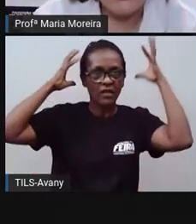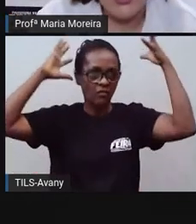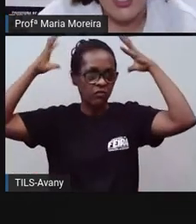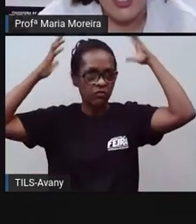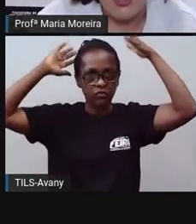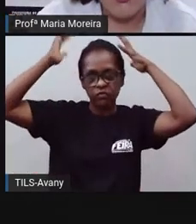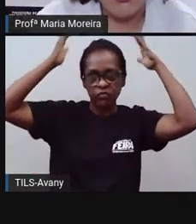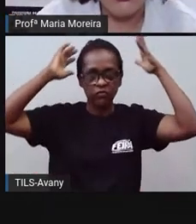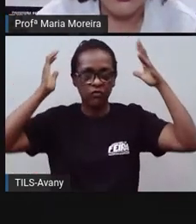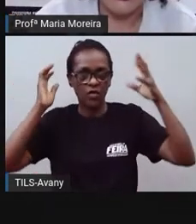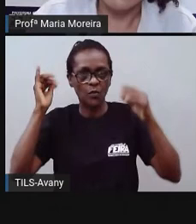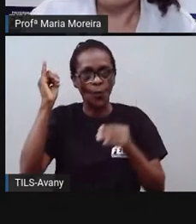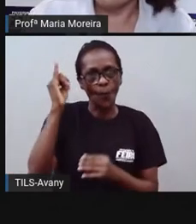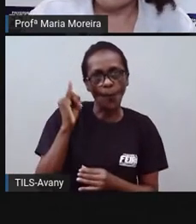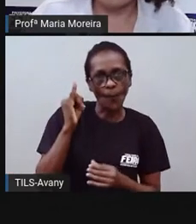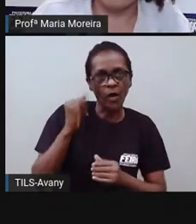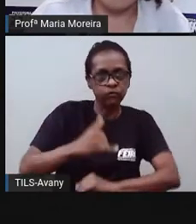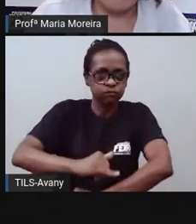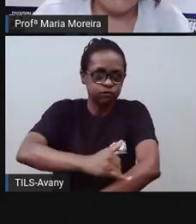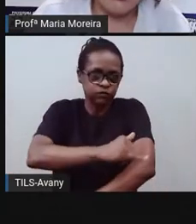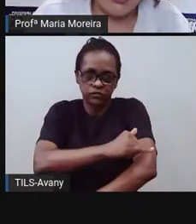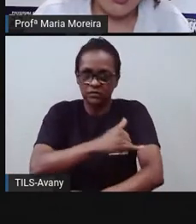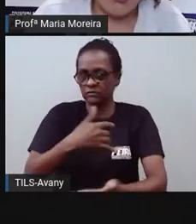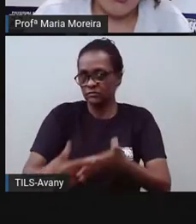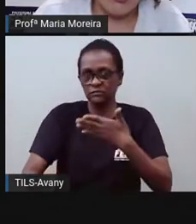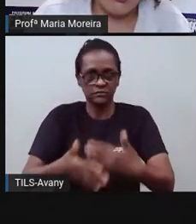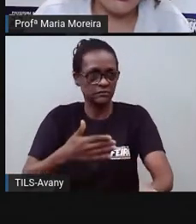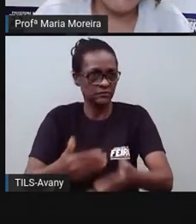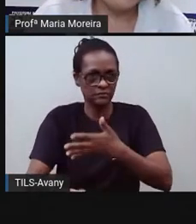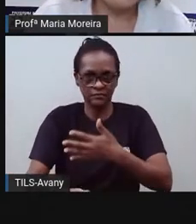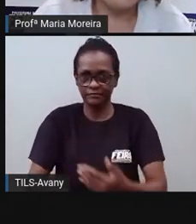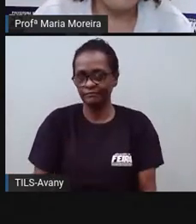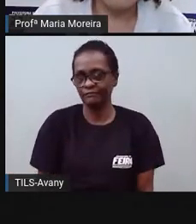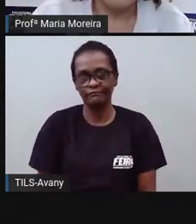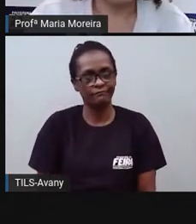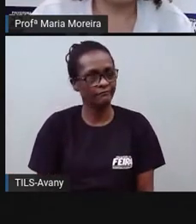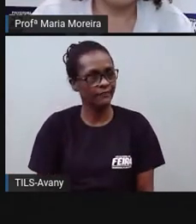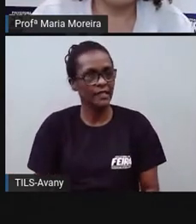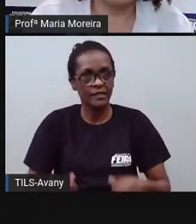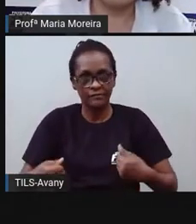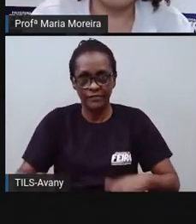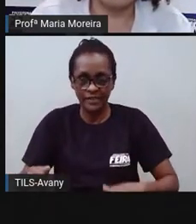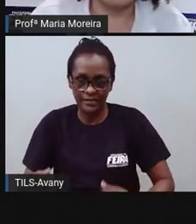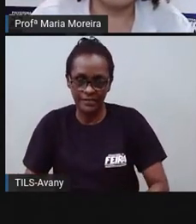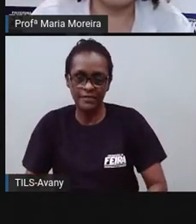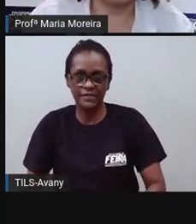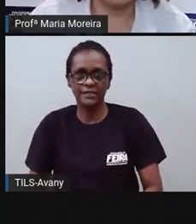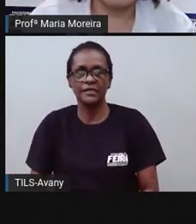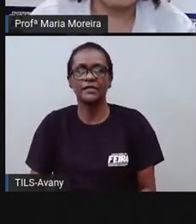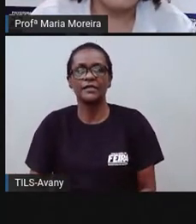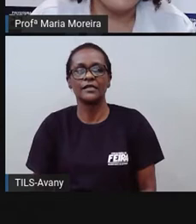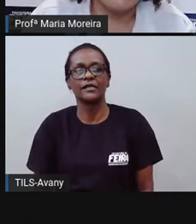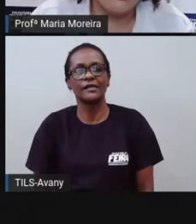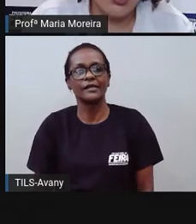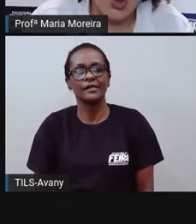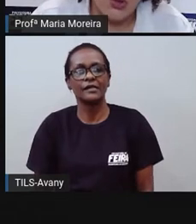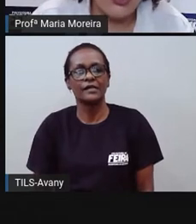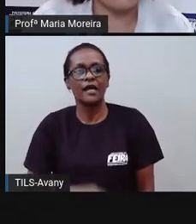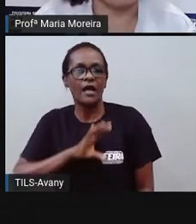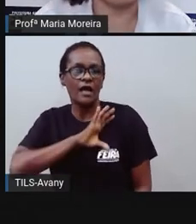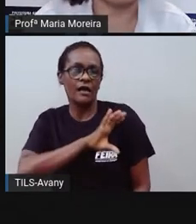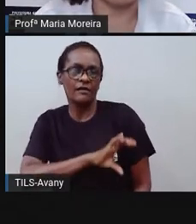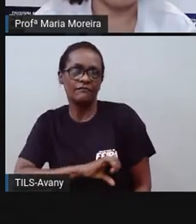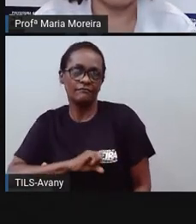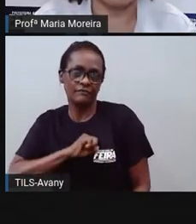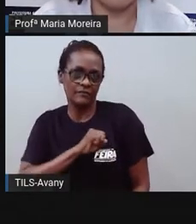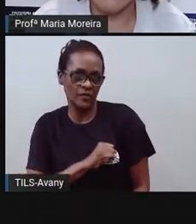magrinha ou se ela é gordinha. Isso aí influencia em alguma coisa? Não. Todos nós somos pessoas